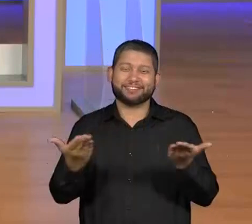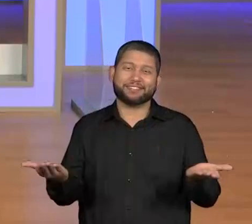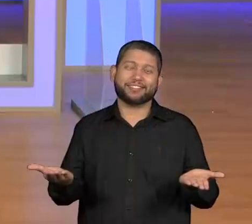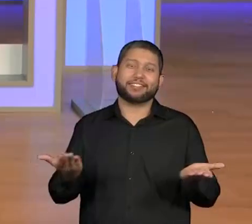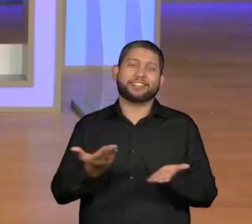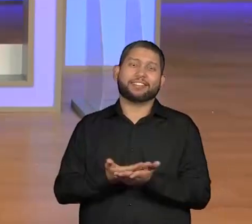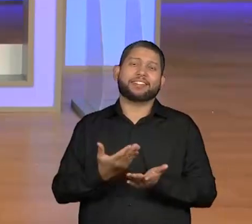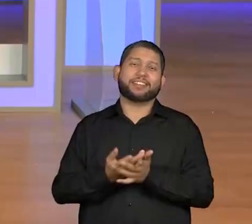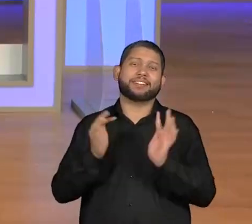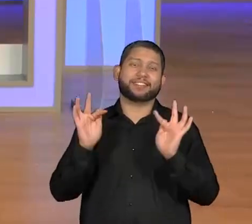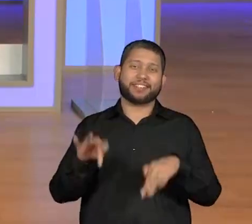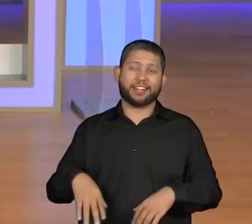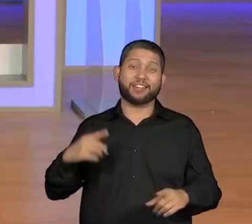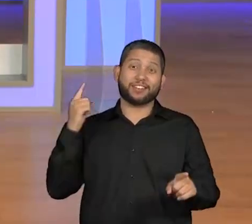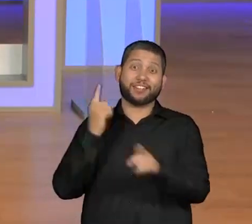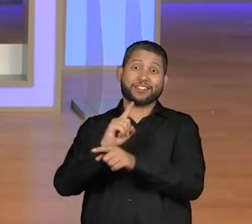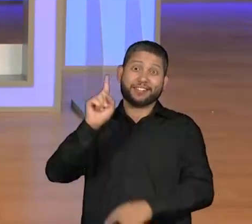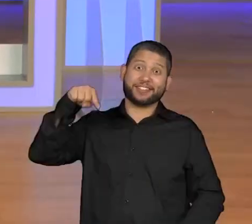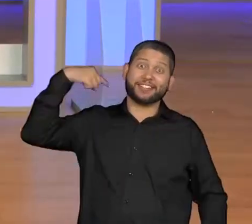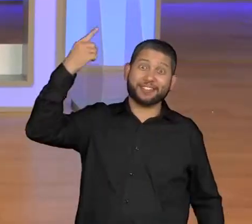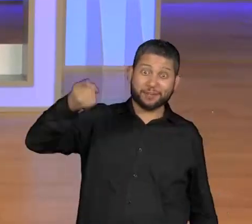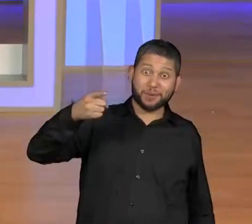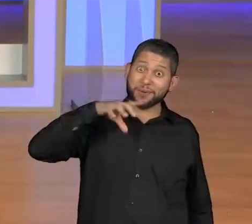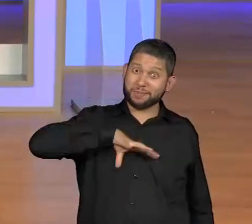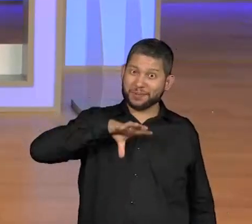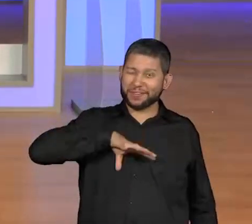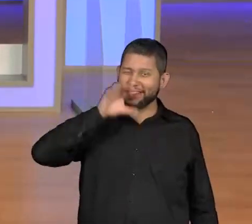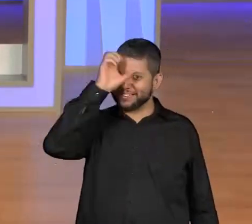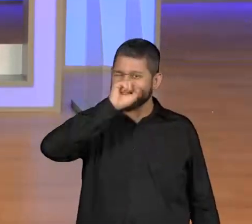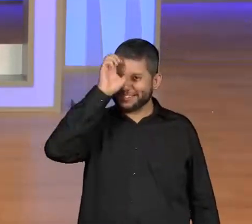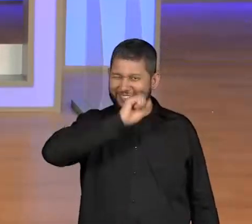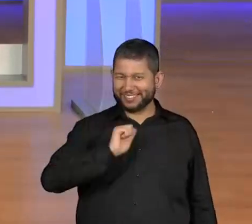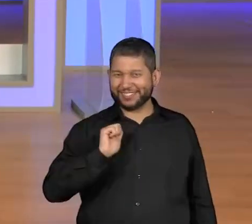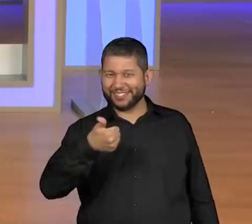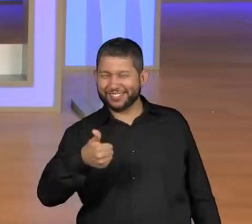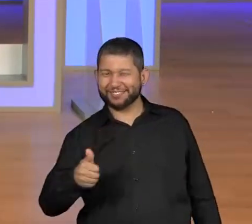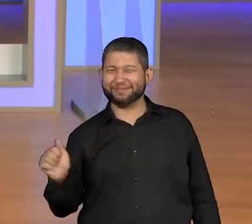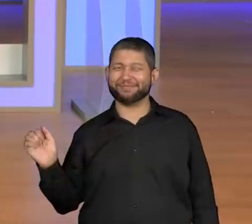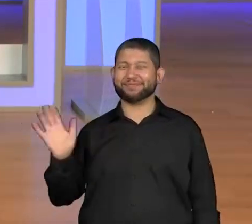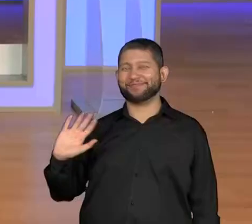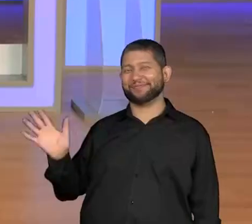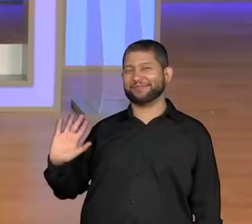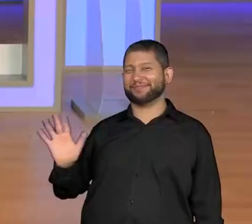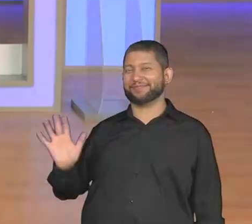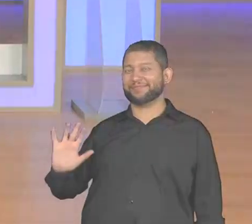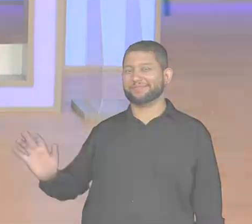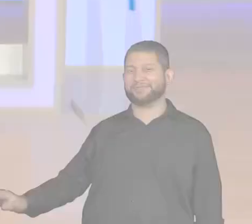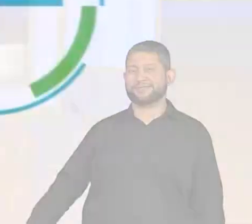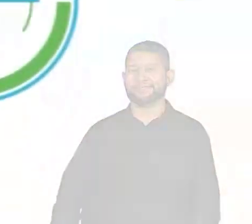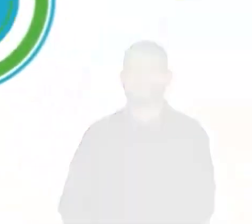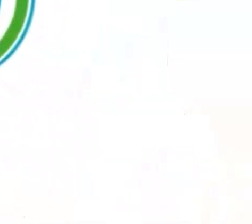por aqui e conto com vocês aí nas próximas aulas de língua portuguesa, hein, galera? Tchau, tchau! Até mais!